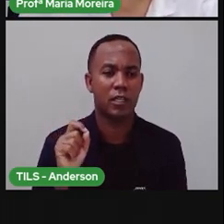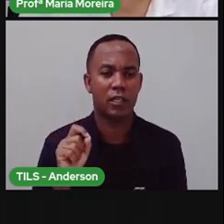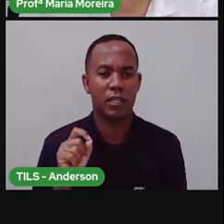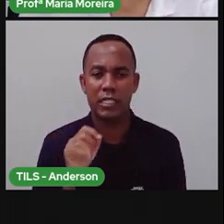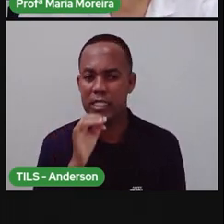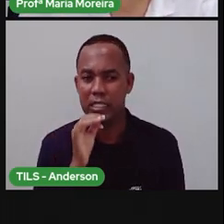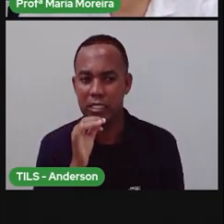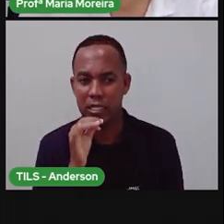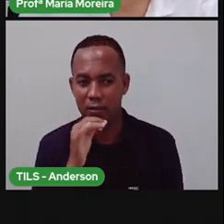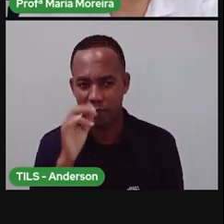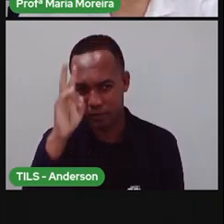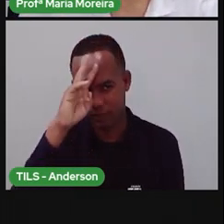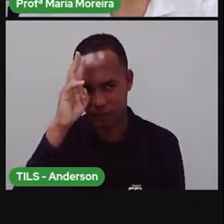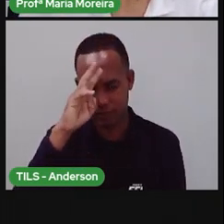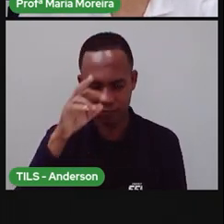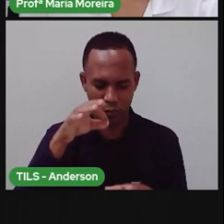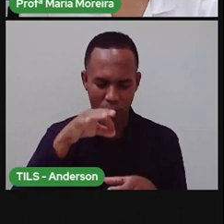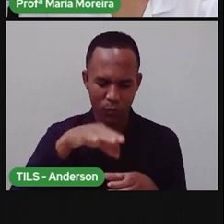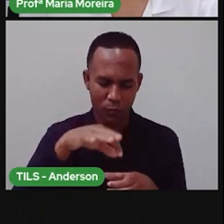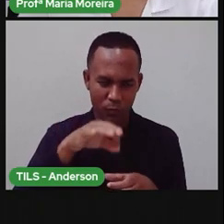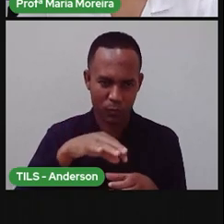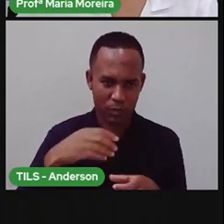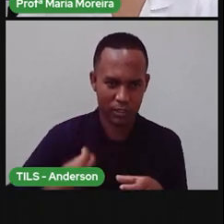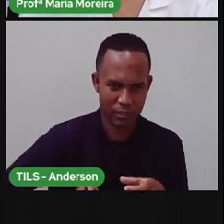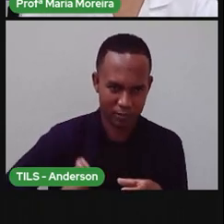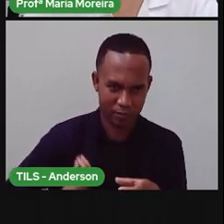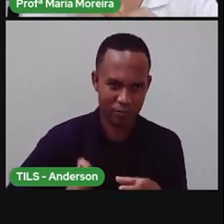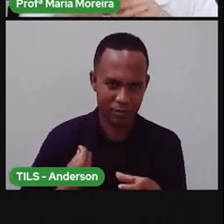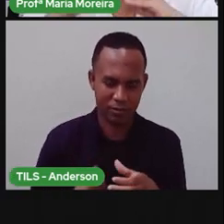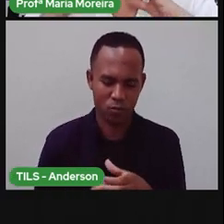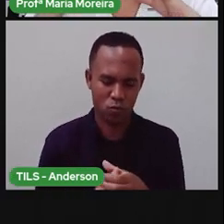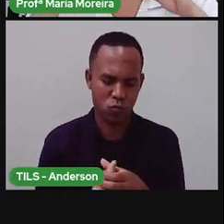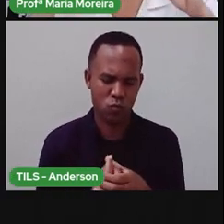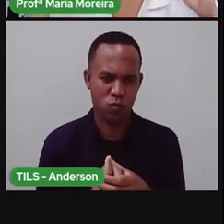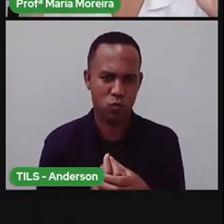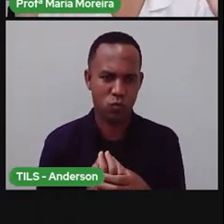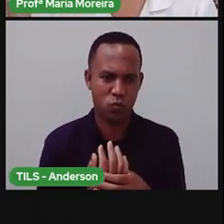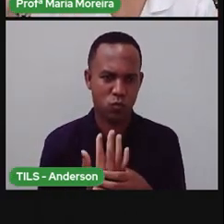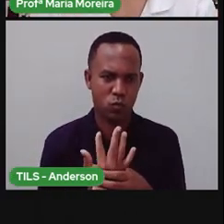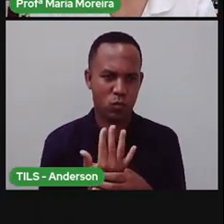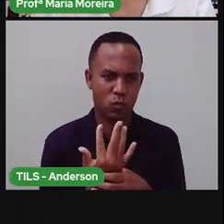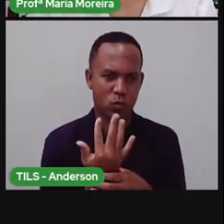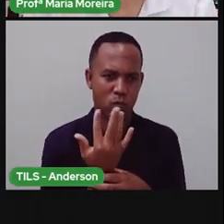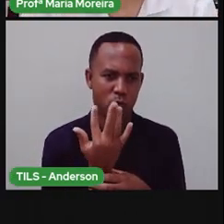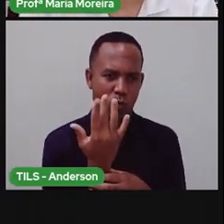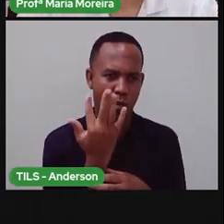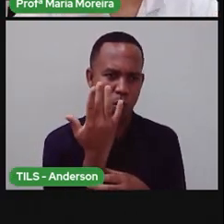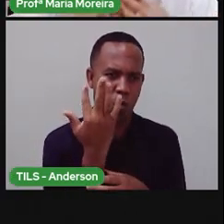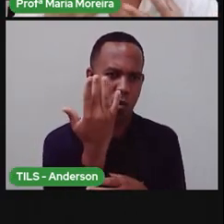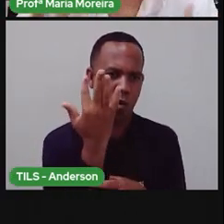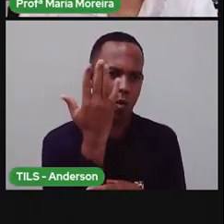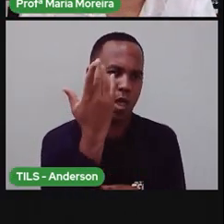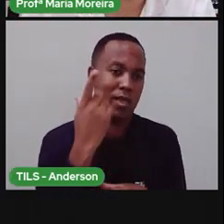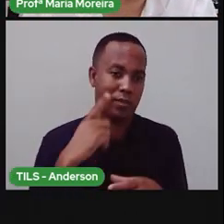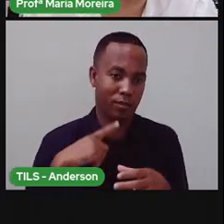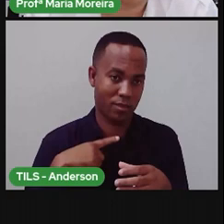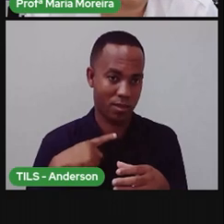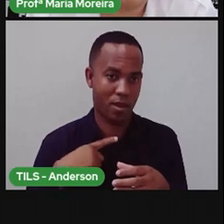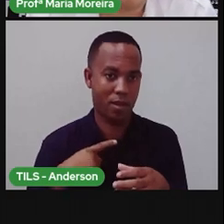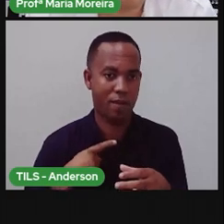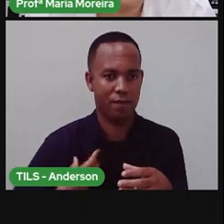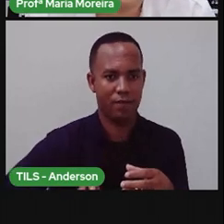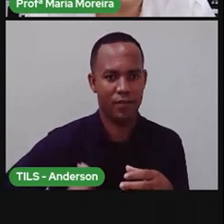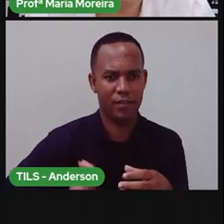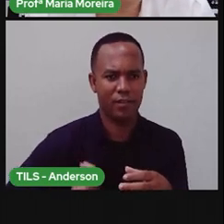que a pró pediu para plantar uma sementinha? E ali? Ela fez o quê? Ela cresceu, ela nasceu e cresceu. Ela tem vida,